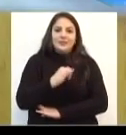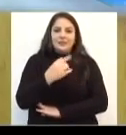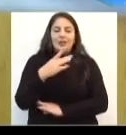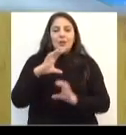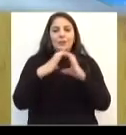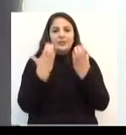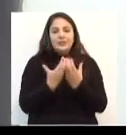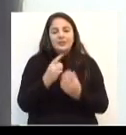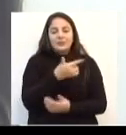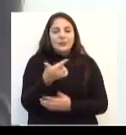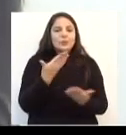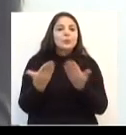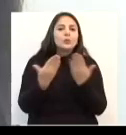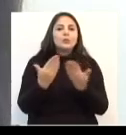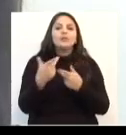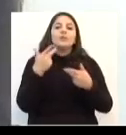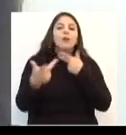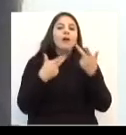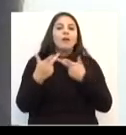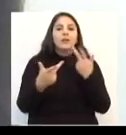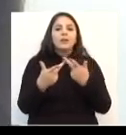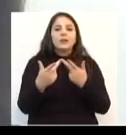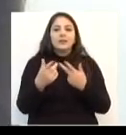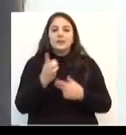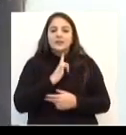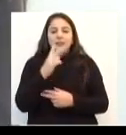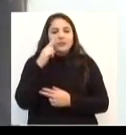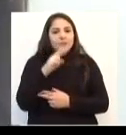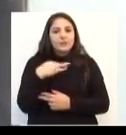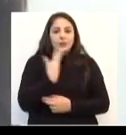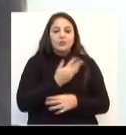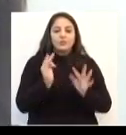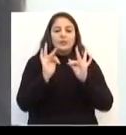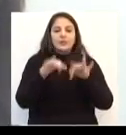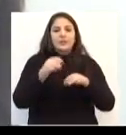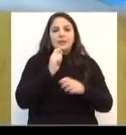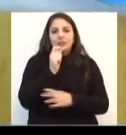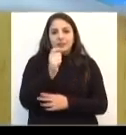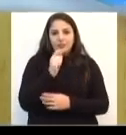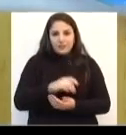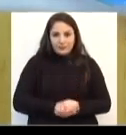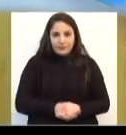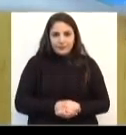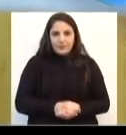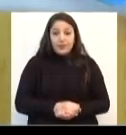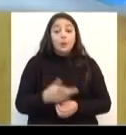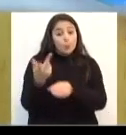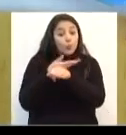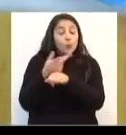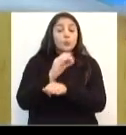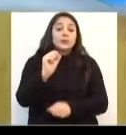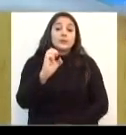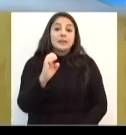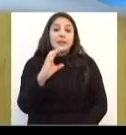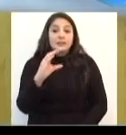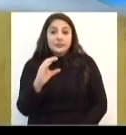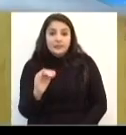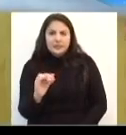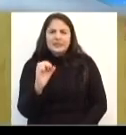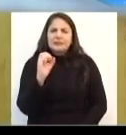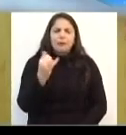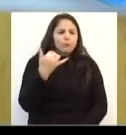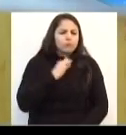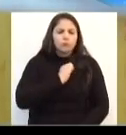comunidade. Sem dúvida. E que recado fica, então, para quem está nos assistindo, para a gente encerrar a entrevista? Que procurem, né, o SESC, por